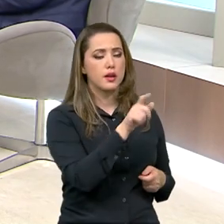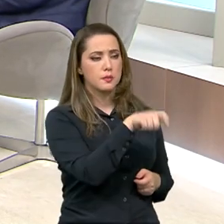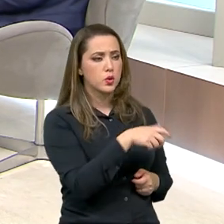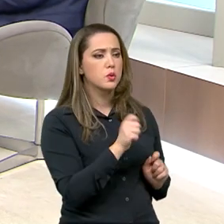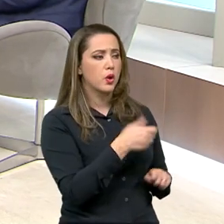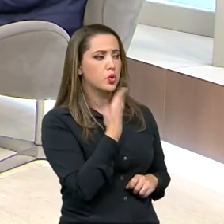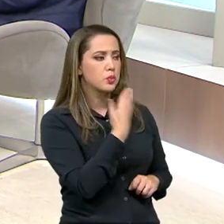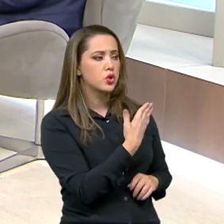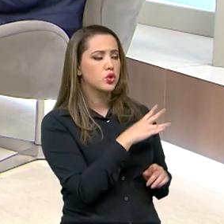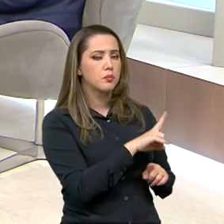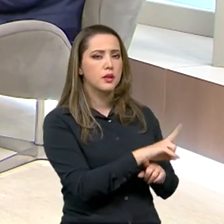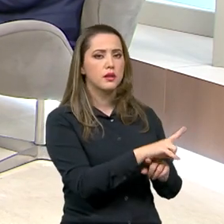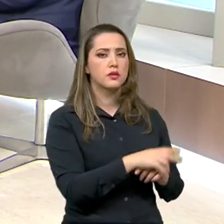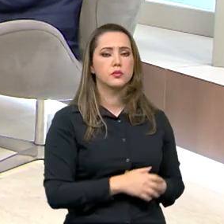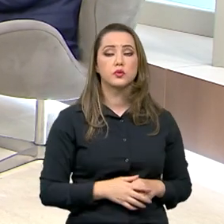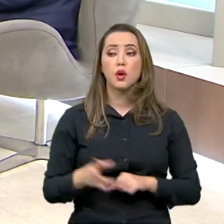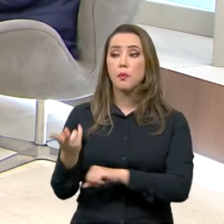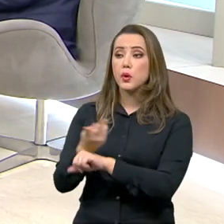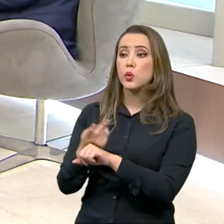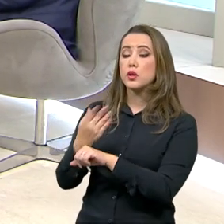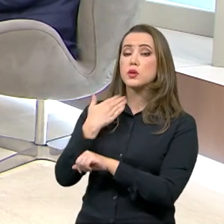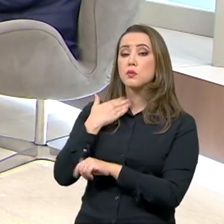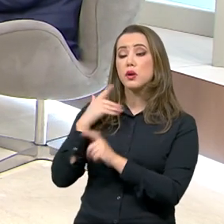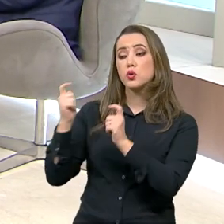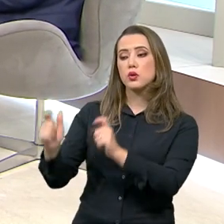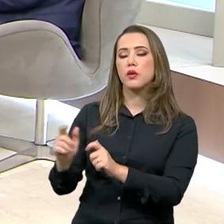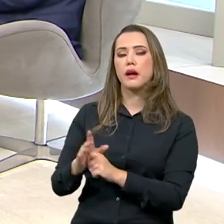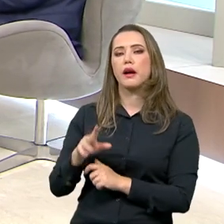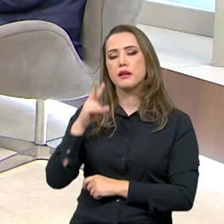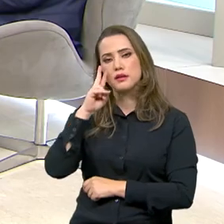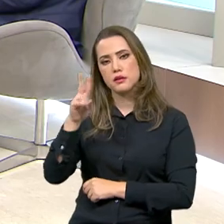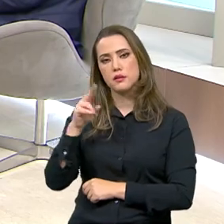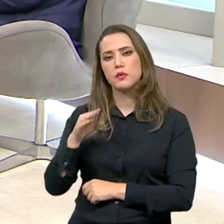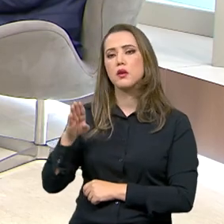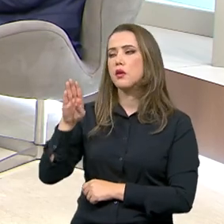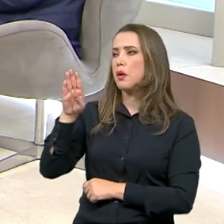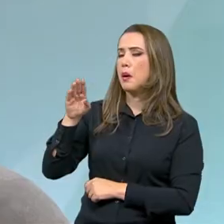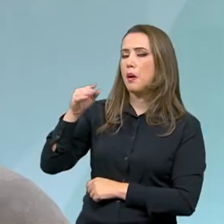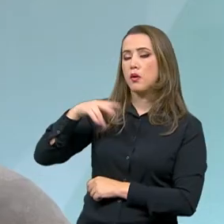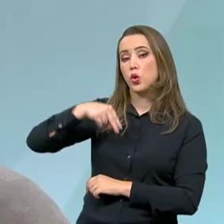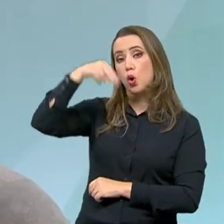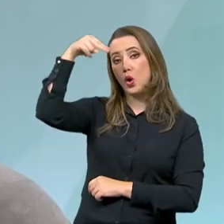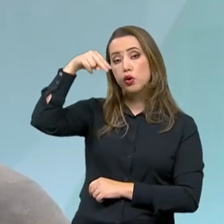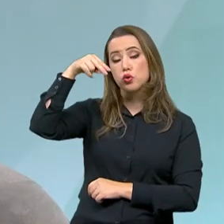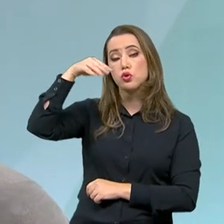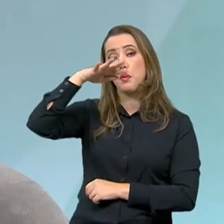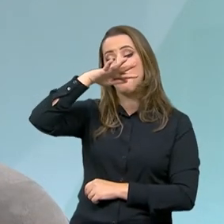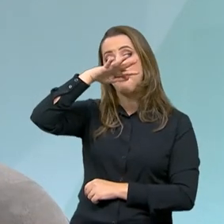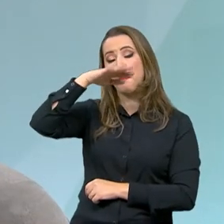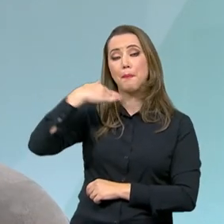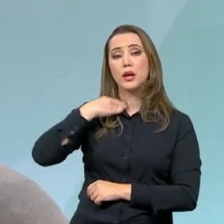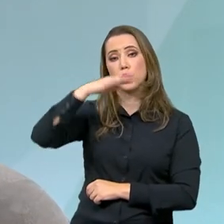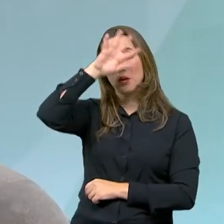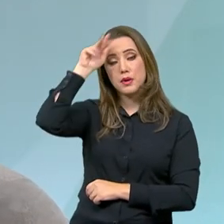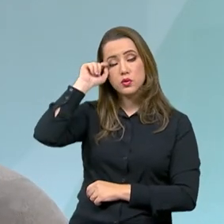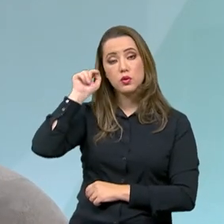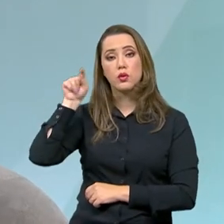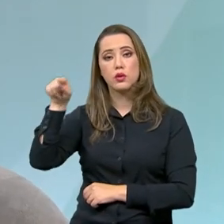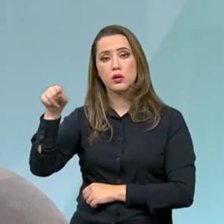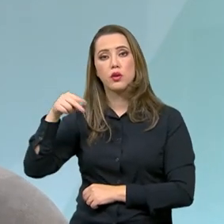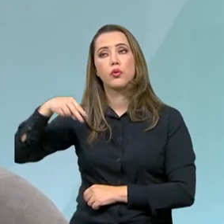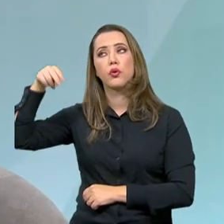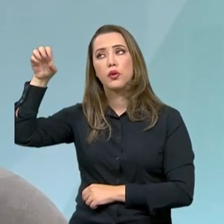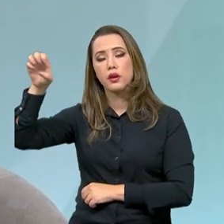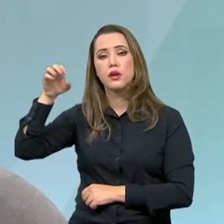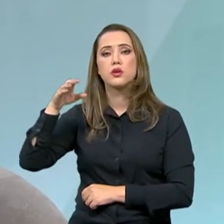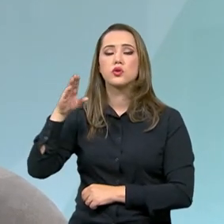financiamento? Procurando os bancos regionais. Então, no caso do Norte, o BASA, o Banco da Amazônia, no caso do Nordeste, o Banco BNB, o